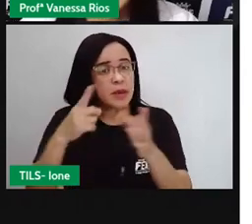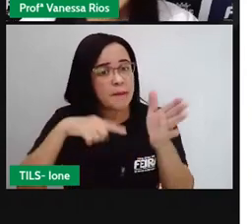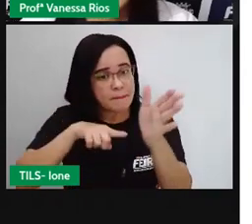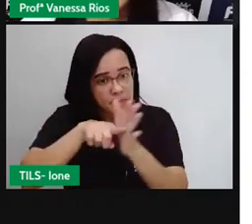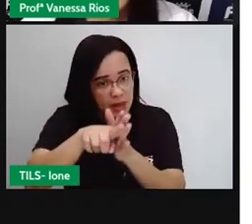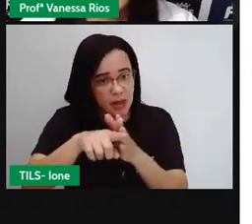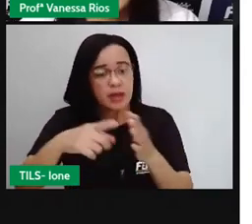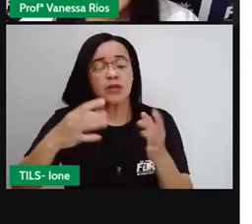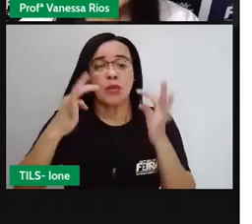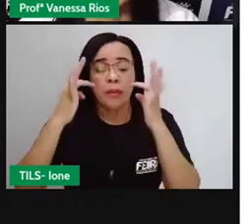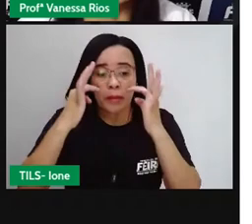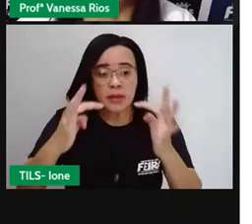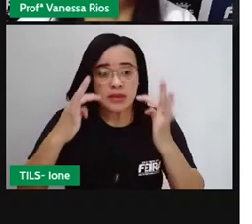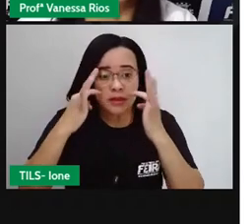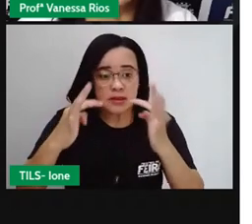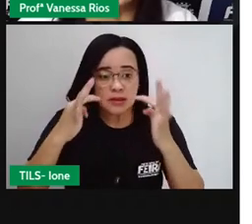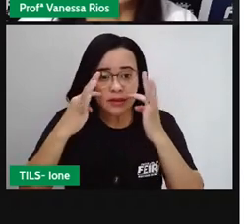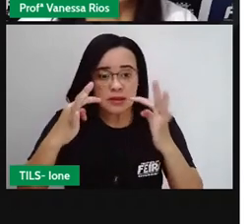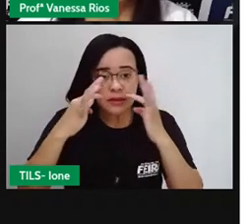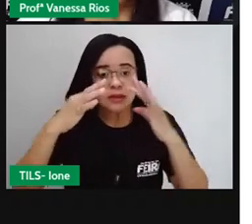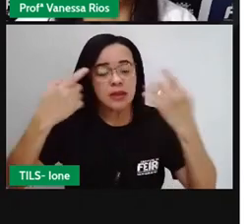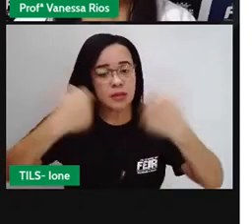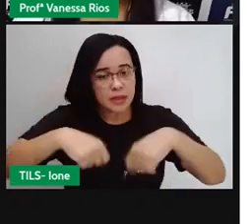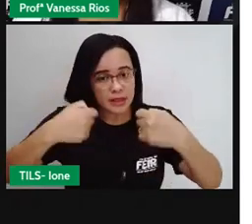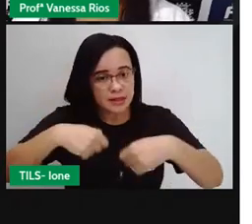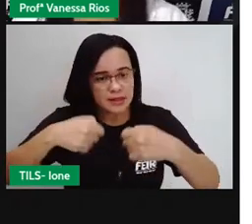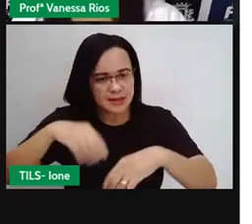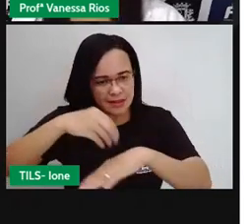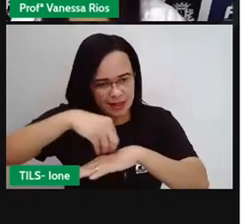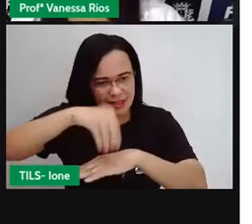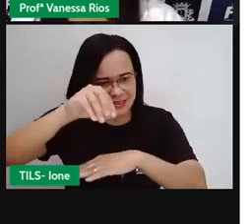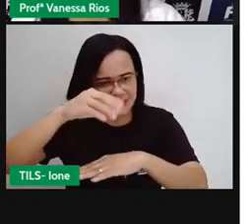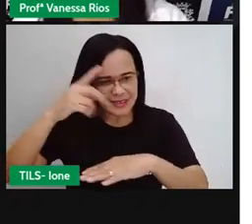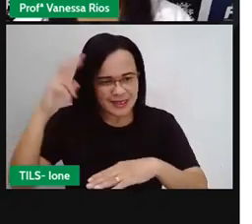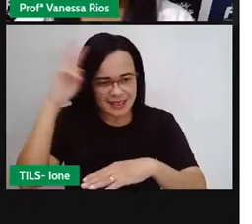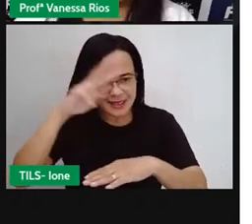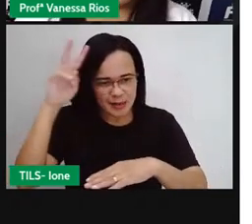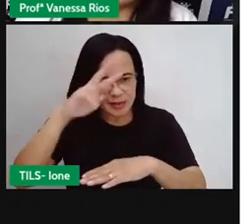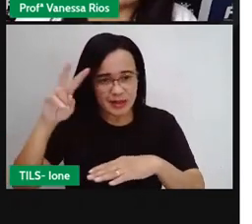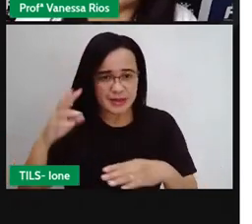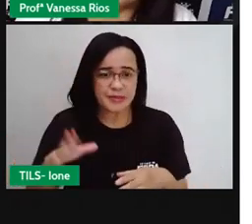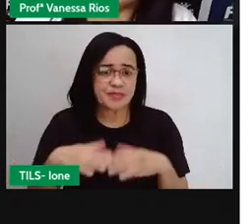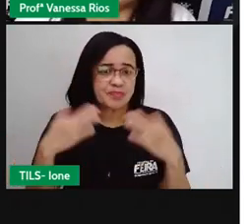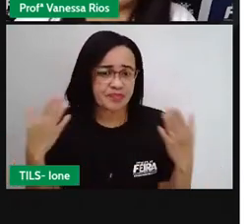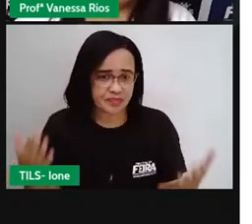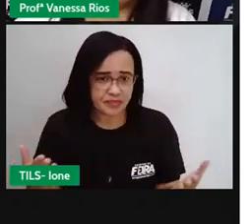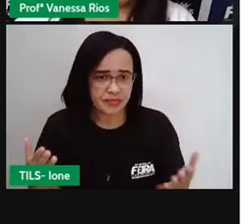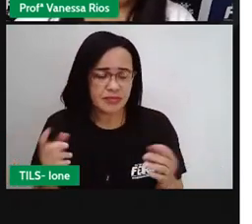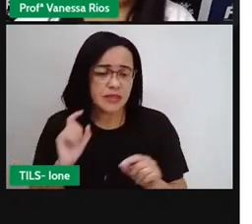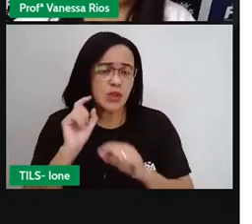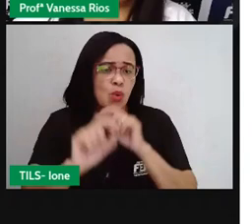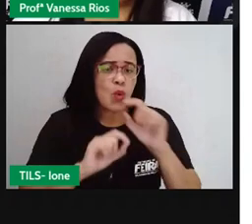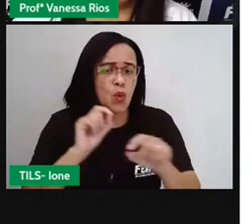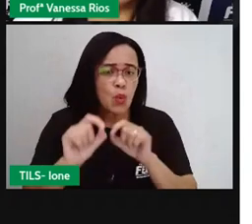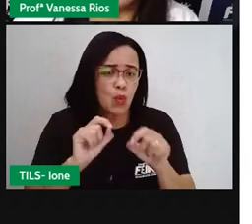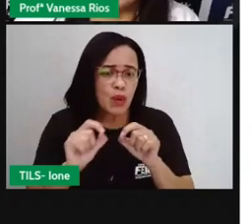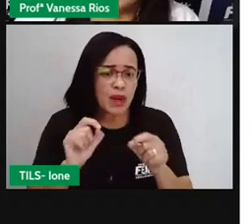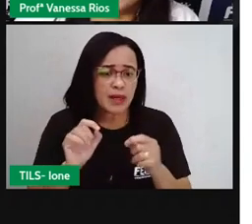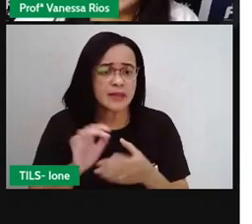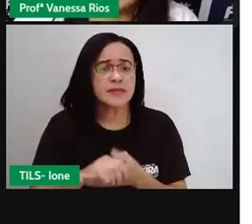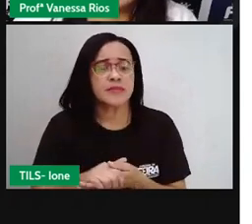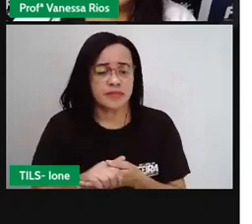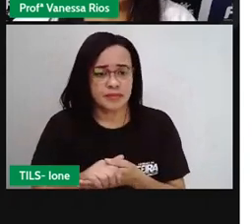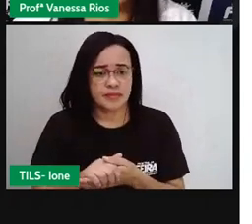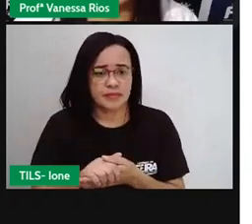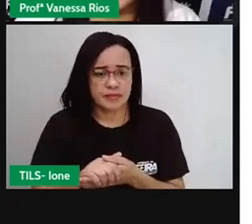tão lembrado da dica a gente entende aí uma adição. Em algumas situações pode também haver a necessidade de fazer uma